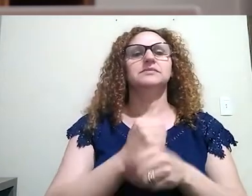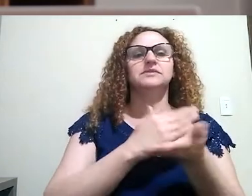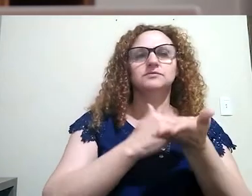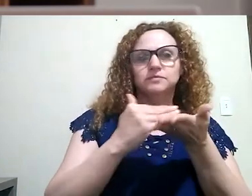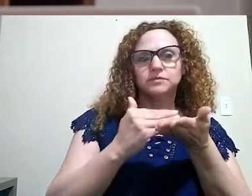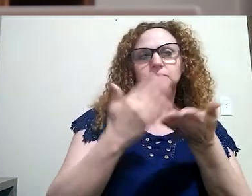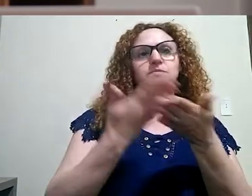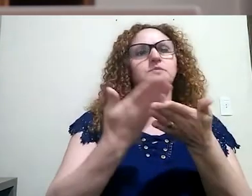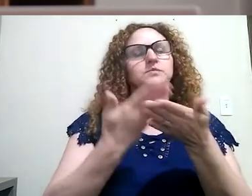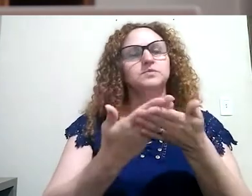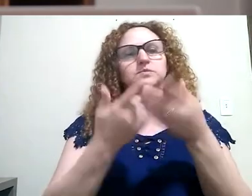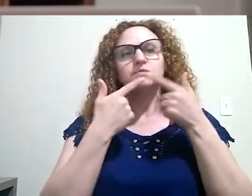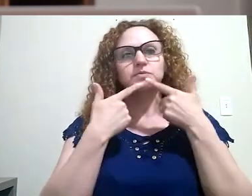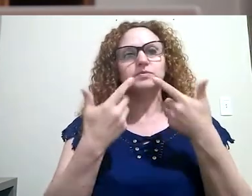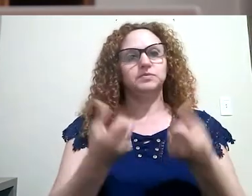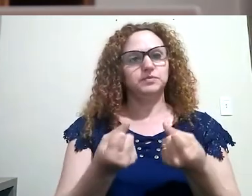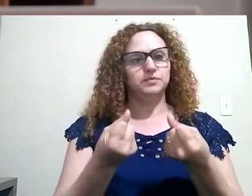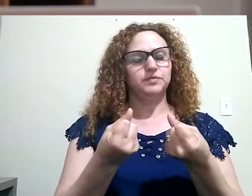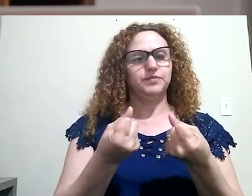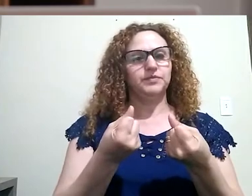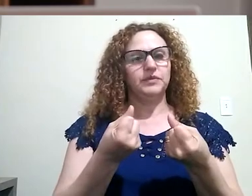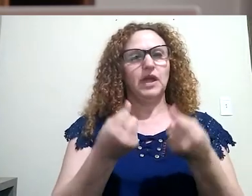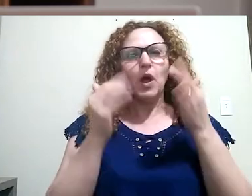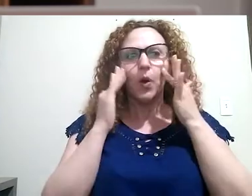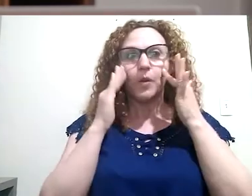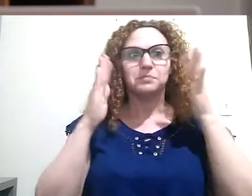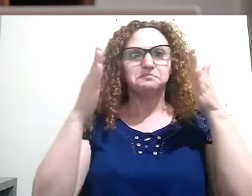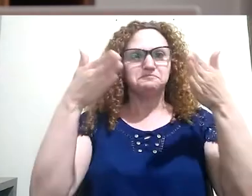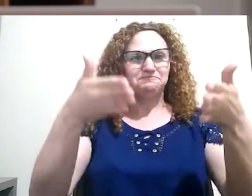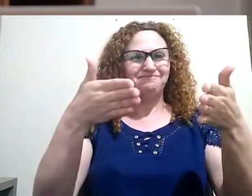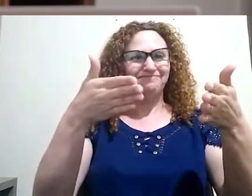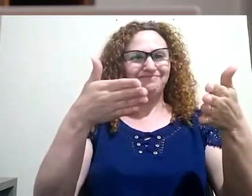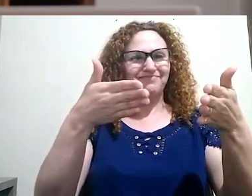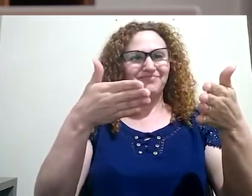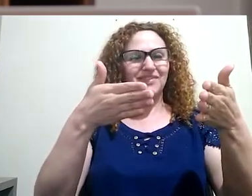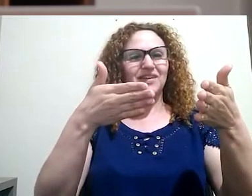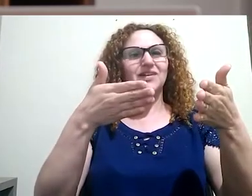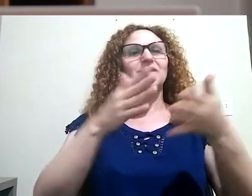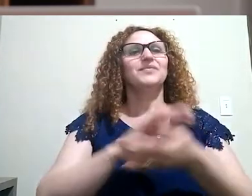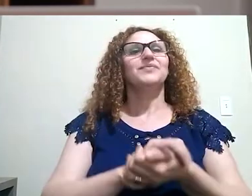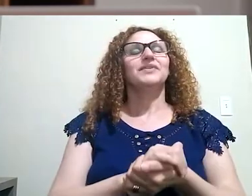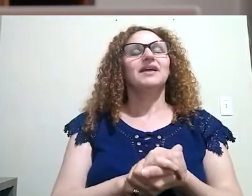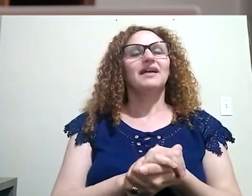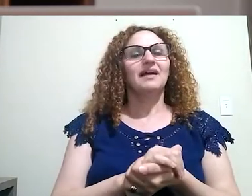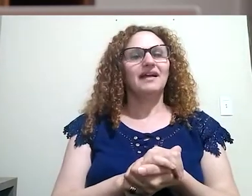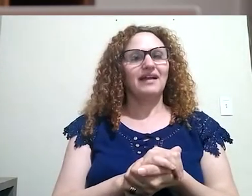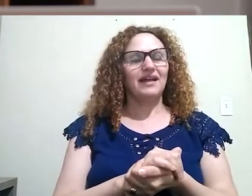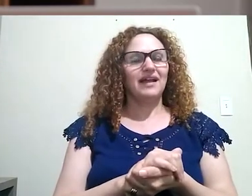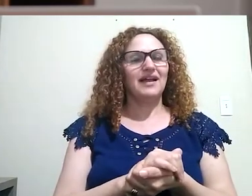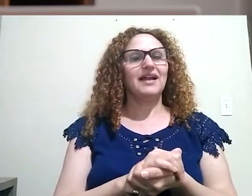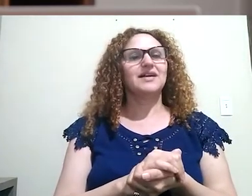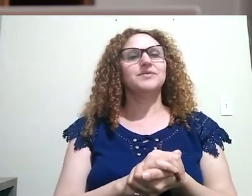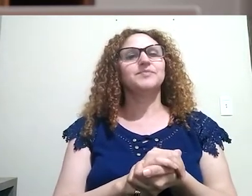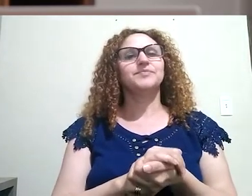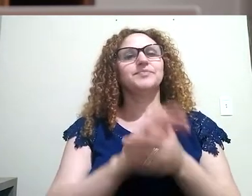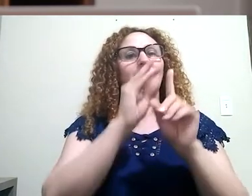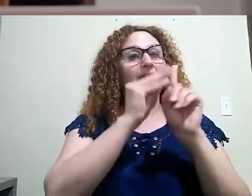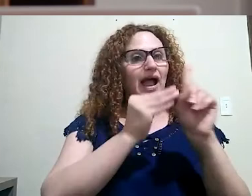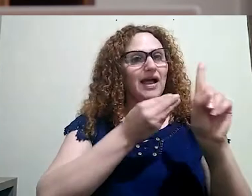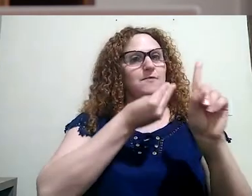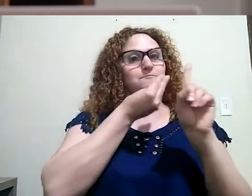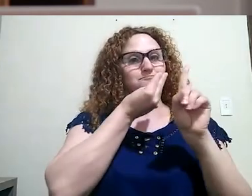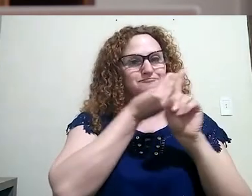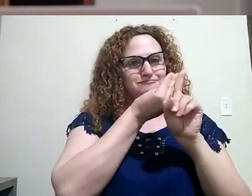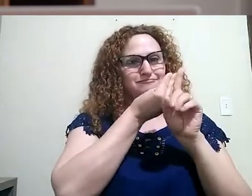de introdução aos estudos linguísticos. Nosso foco central será a obra Curso de Linguística Geral,